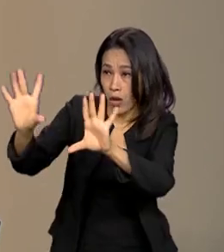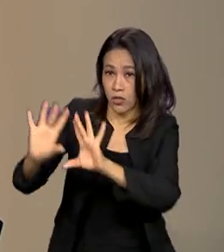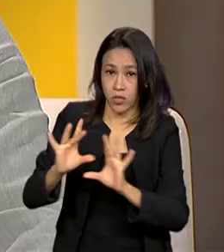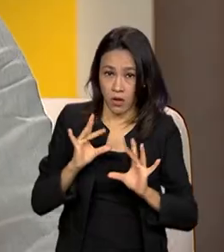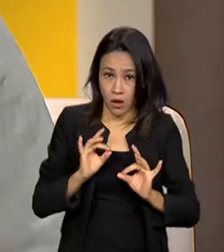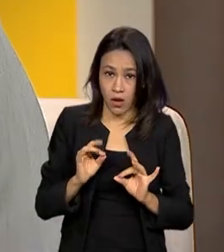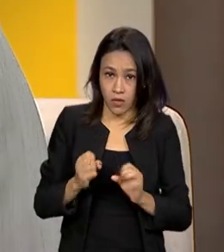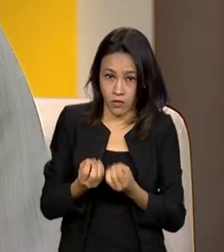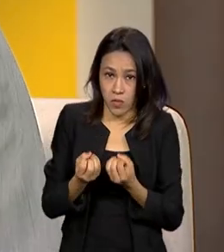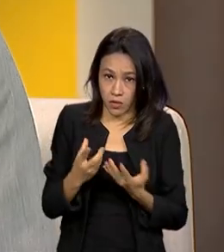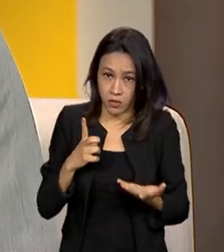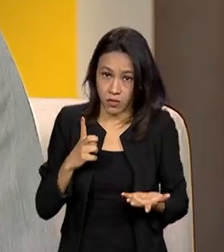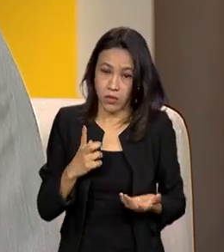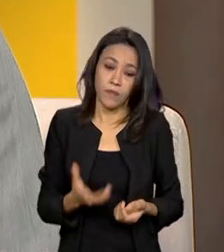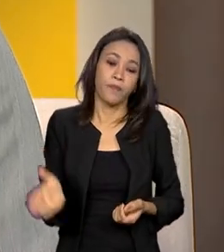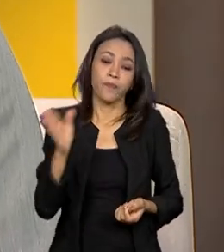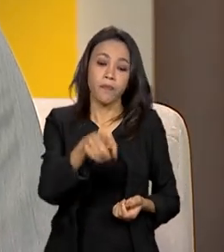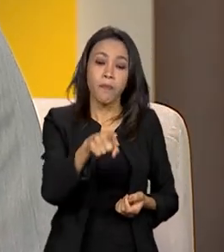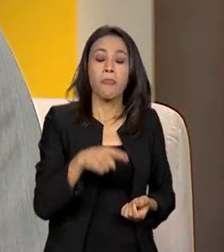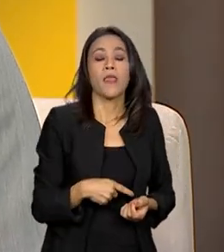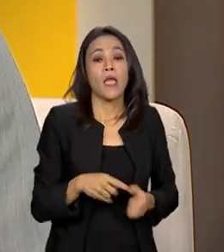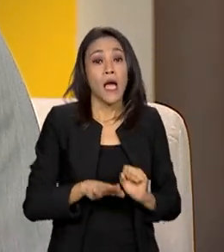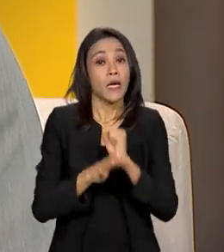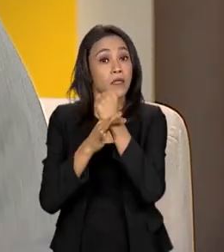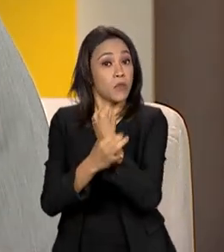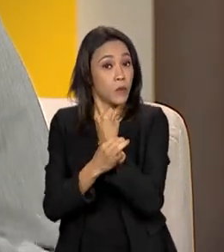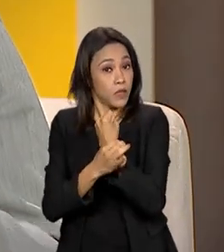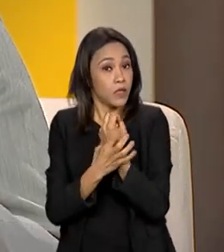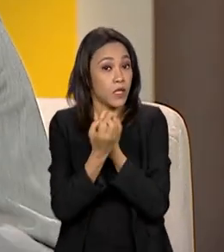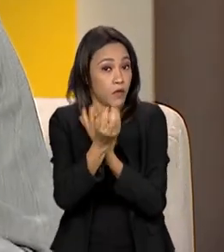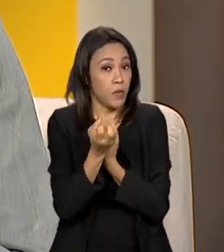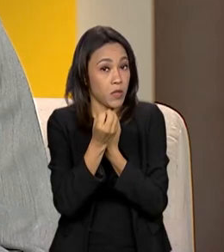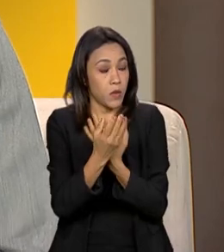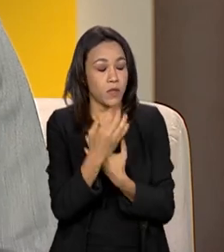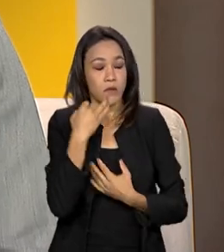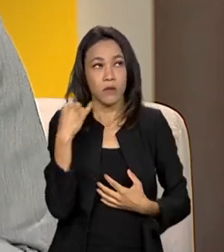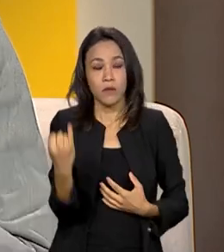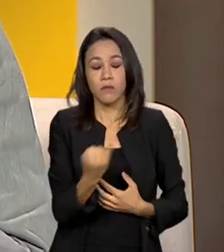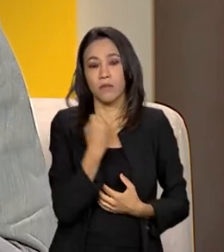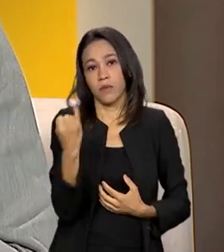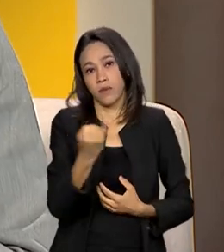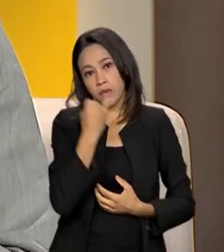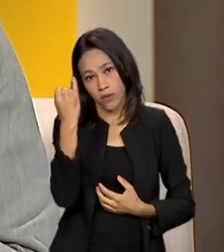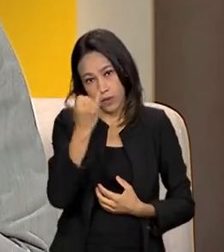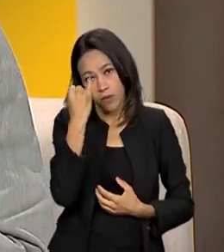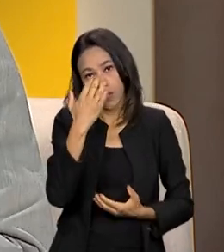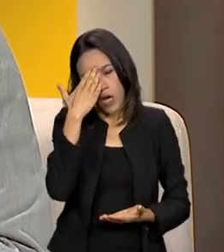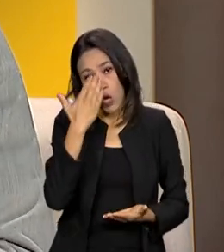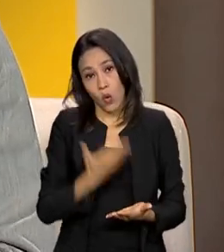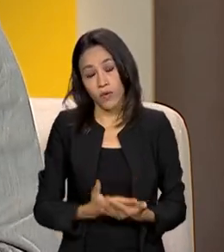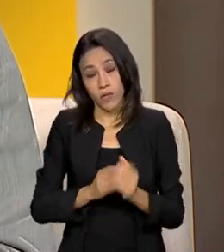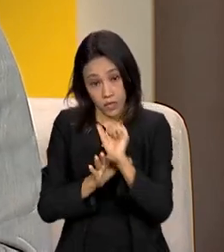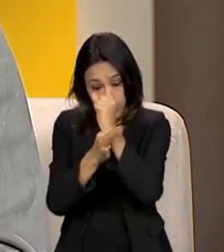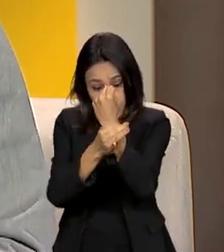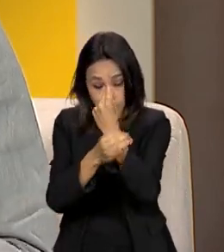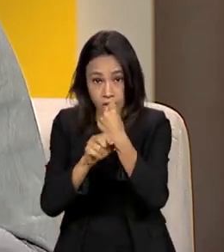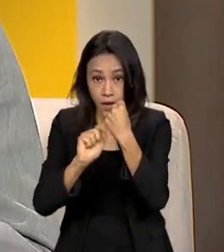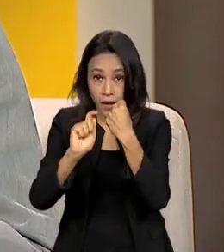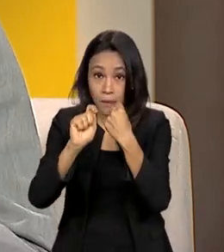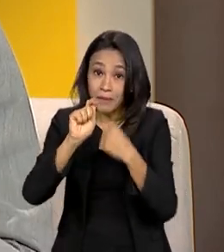plataforma? Perfeito. A questão da proteção de dados, ela é essencial. Na agenda de governo digital, confiança é a palavra-chave